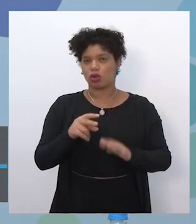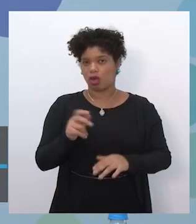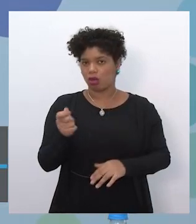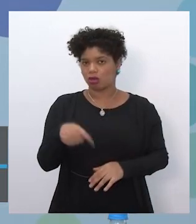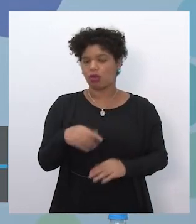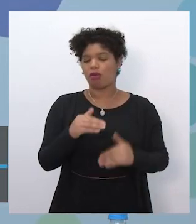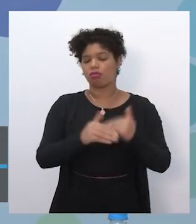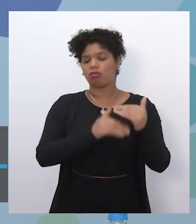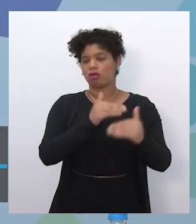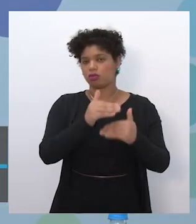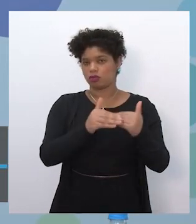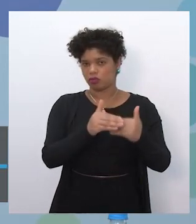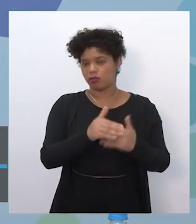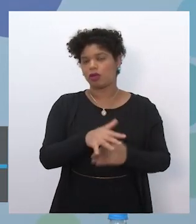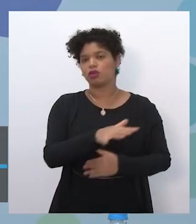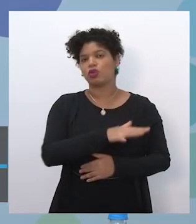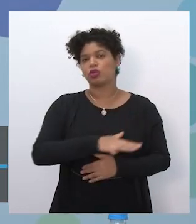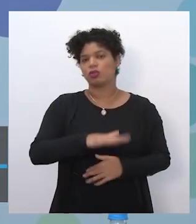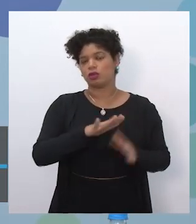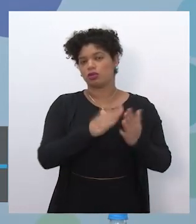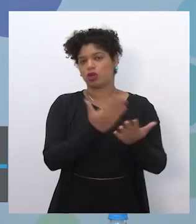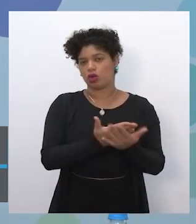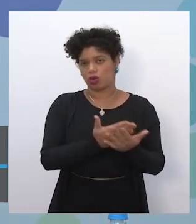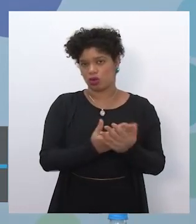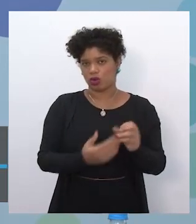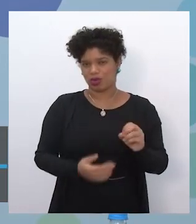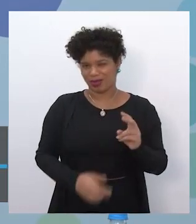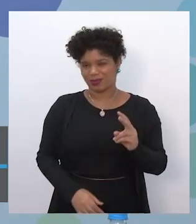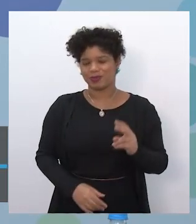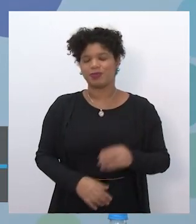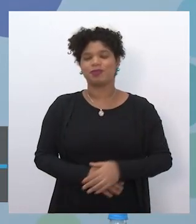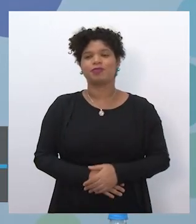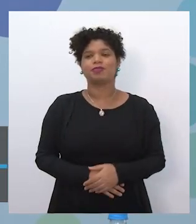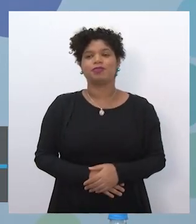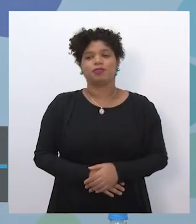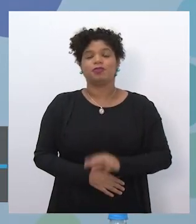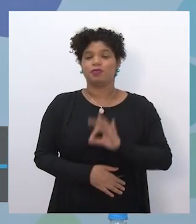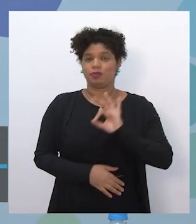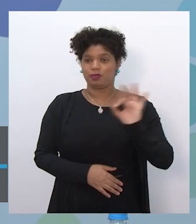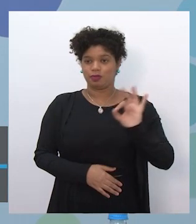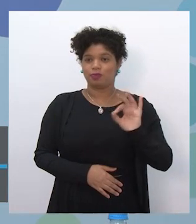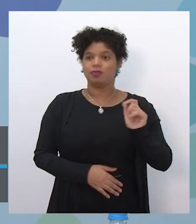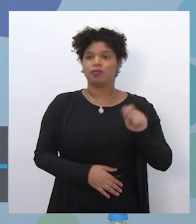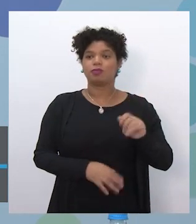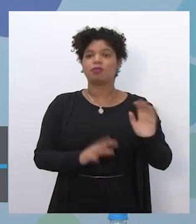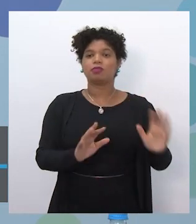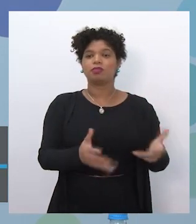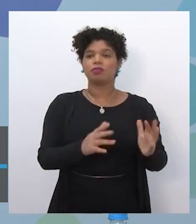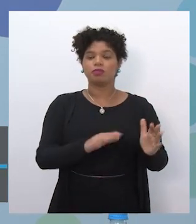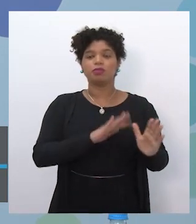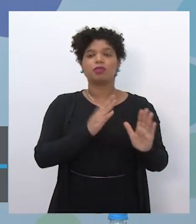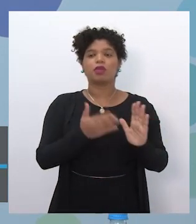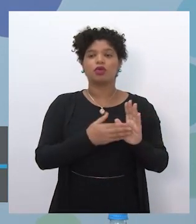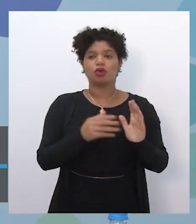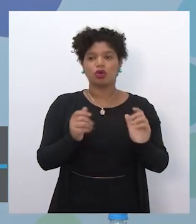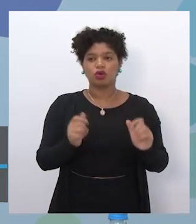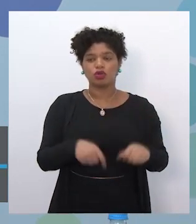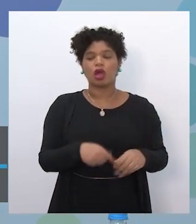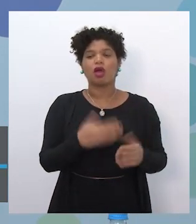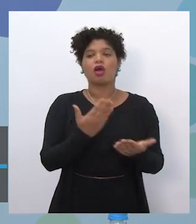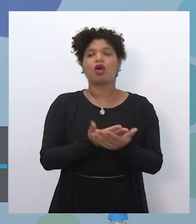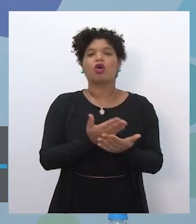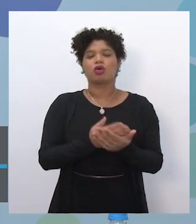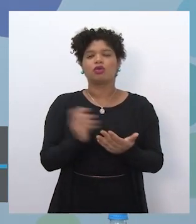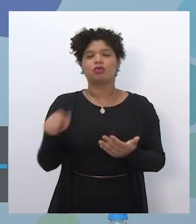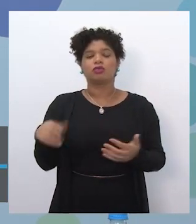desenvolvimento do espaço escolar, do ambiente escolar. Isso é muito legal, porque vai incentivar todos os nossos estudantes a se